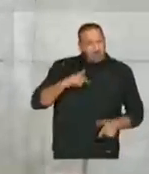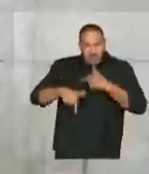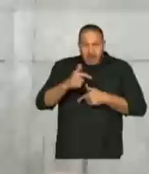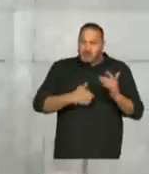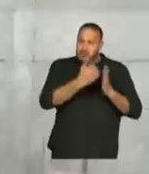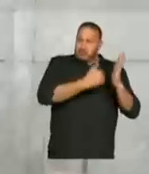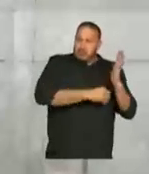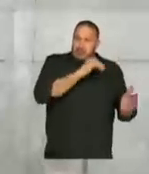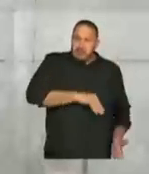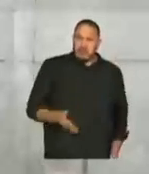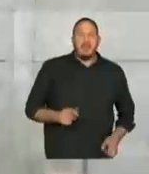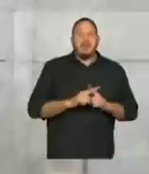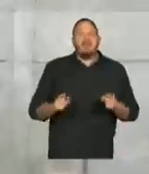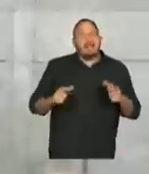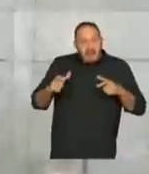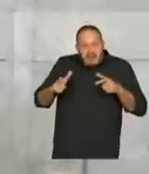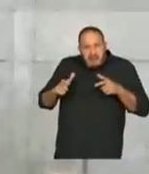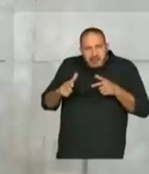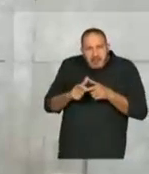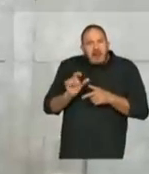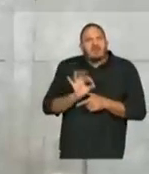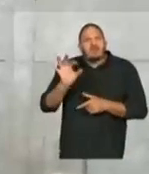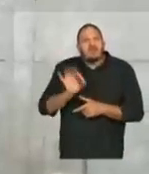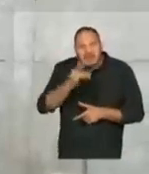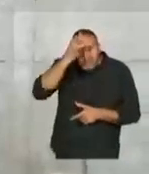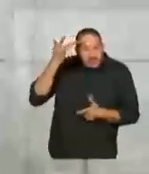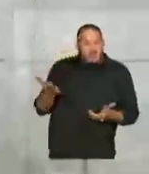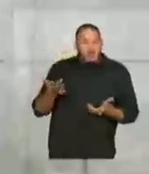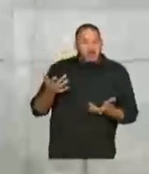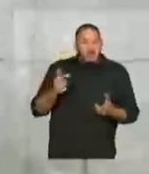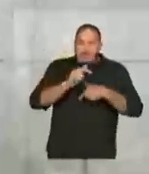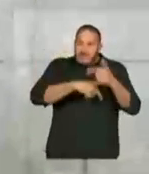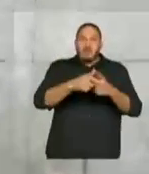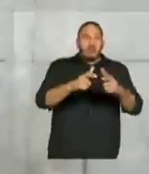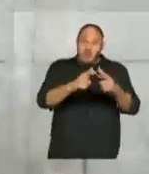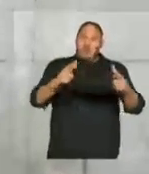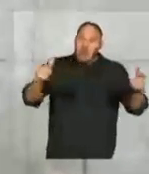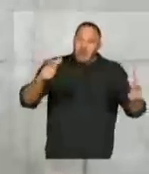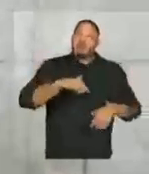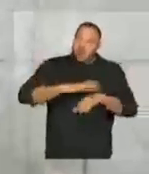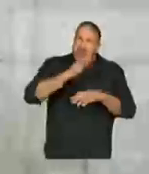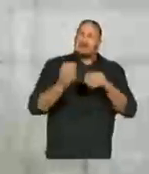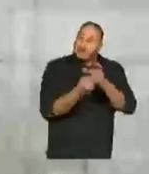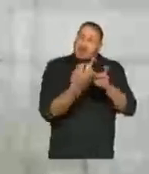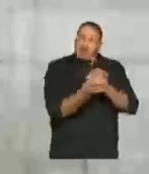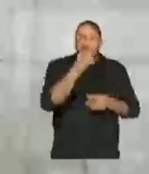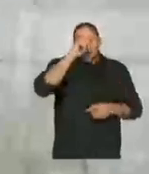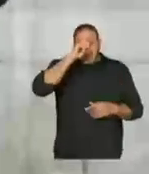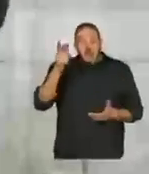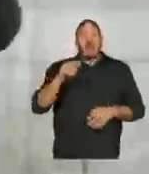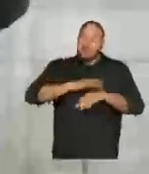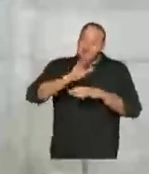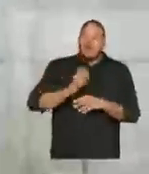contribuindo. Mas diminuiu a proporção. Os serviços aumentaram. Teve mais hospitais nesse período. Teve